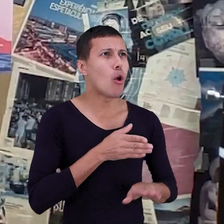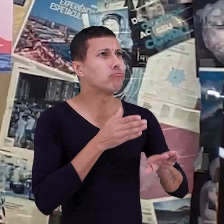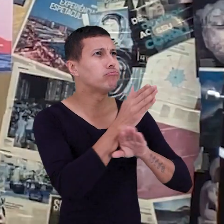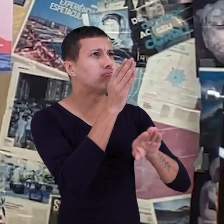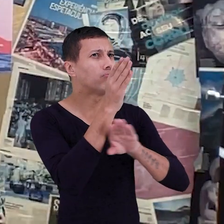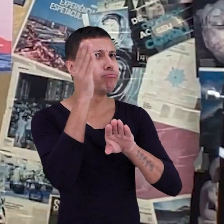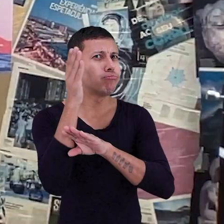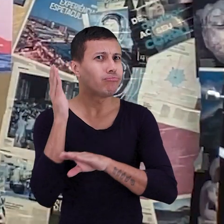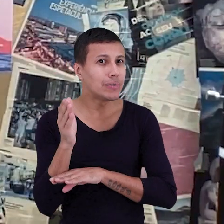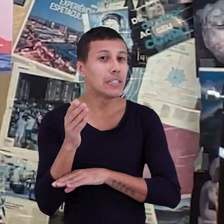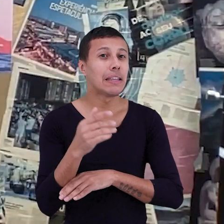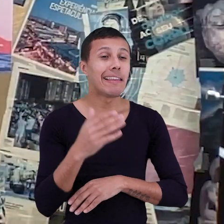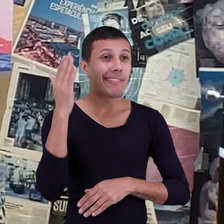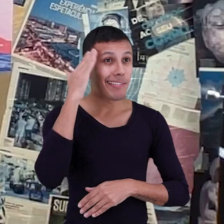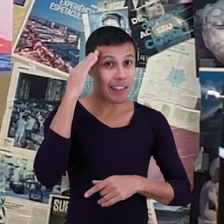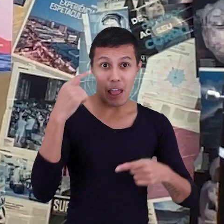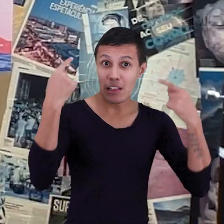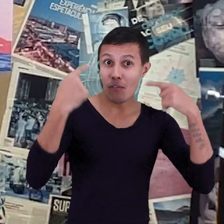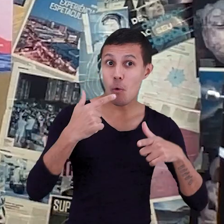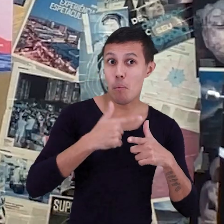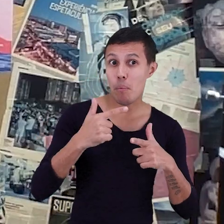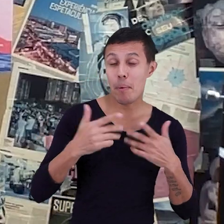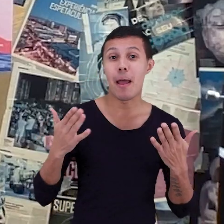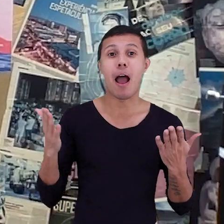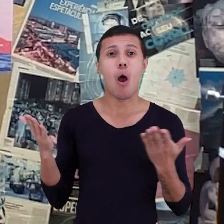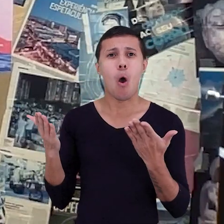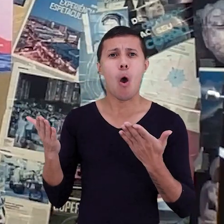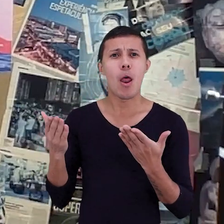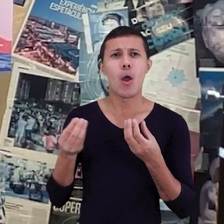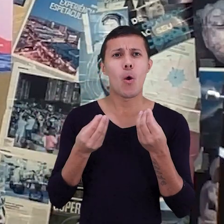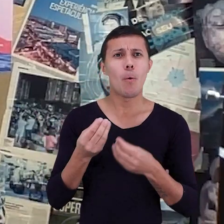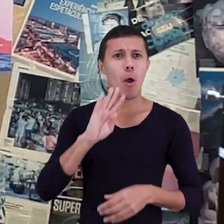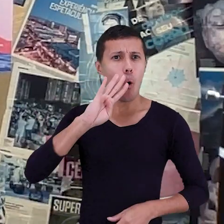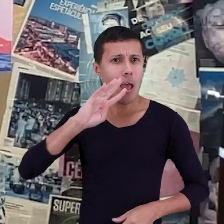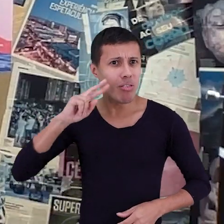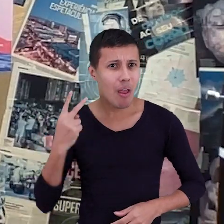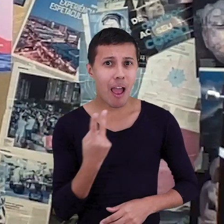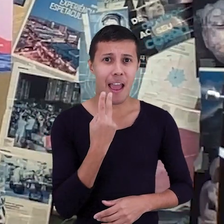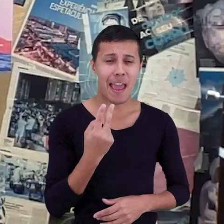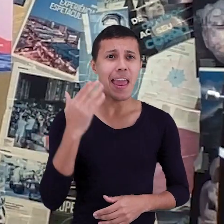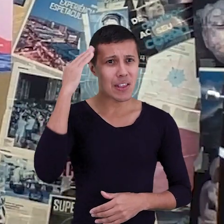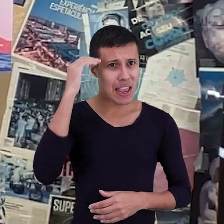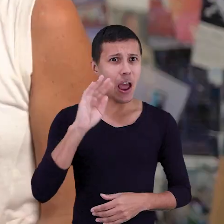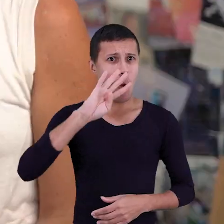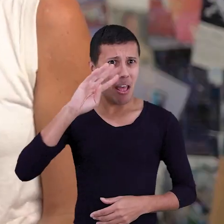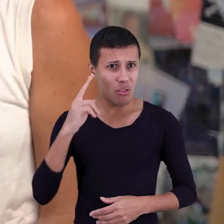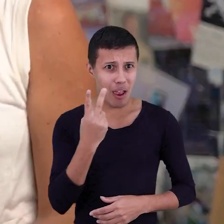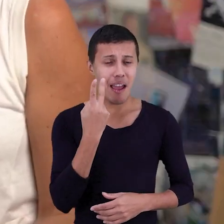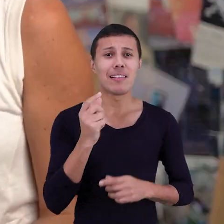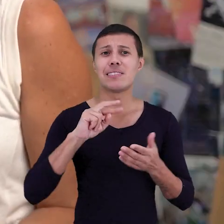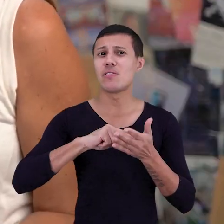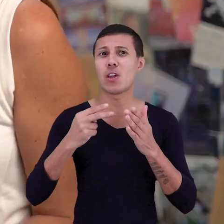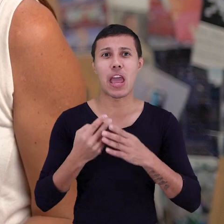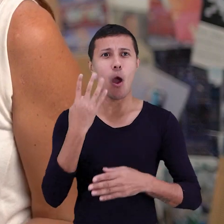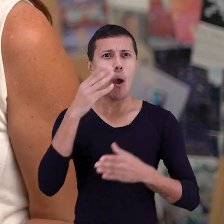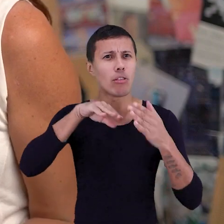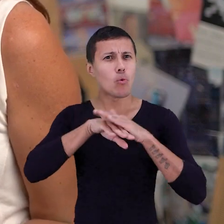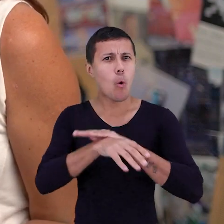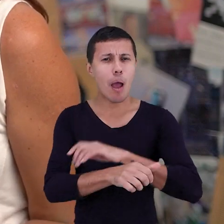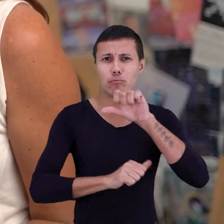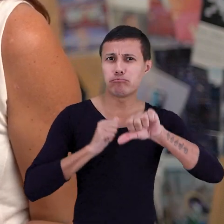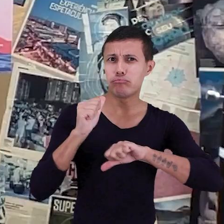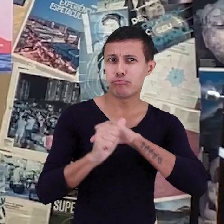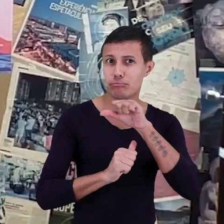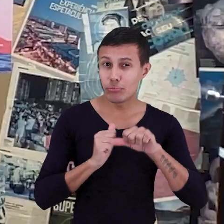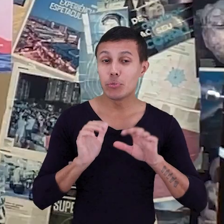para entender quais são os desafios. E eu queria começar falando da 4H. Eu sei que 4H são quatro hábitos para mudar o